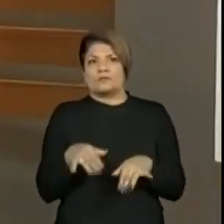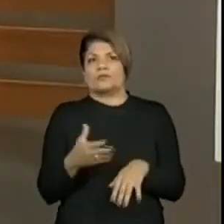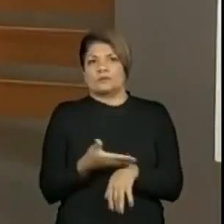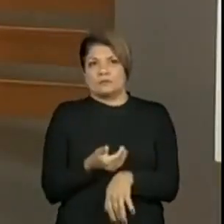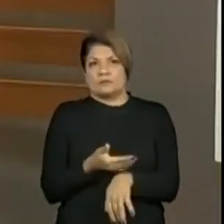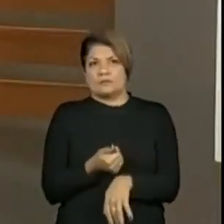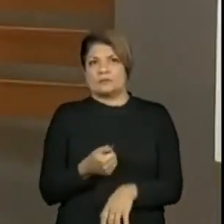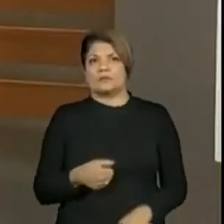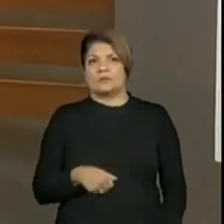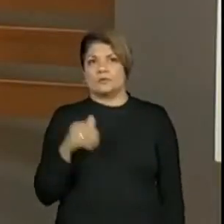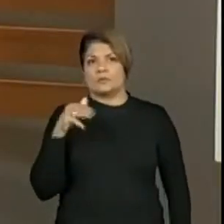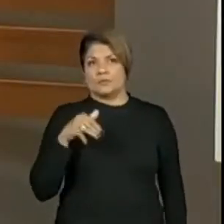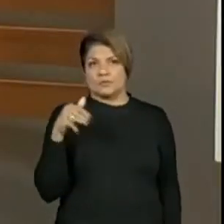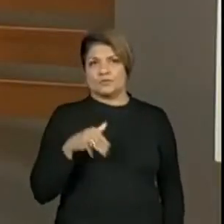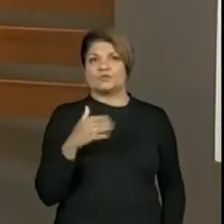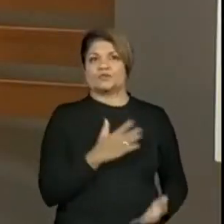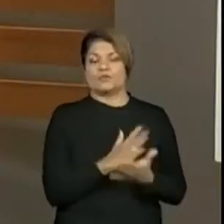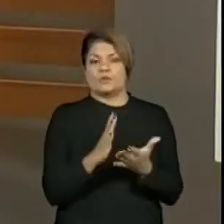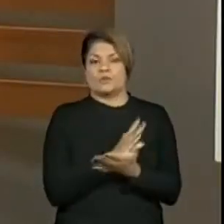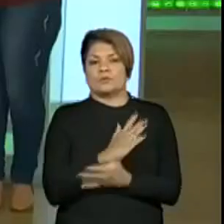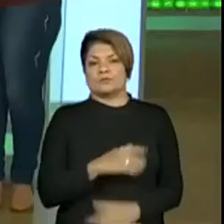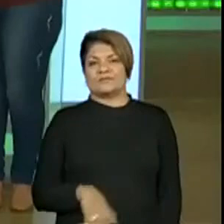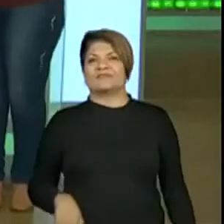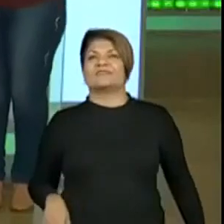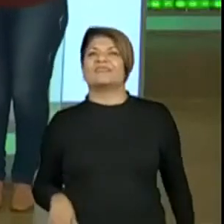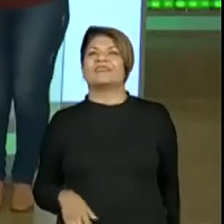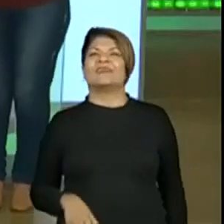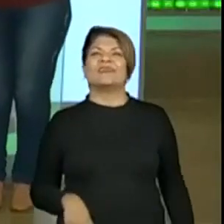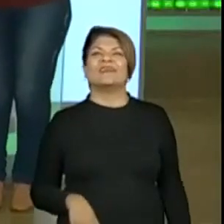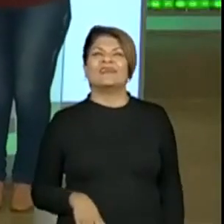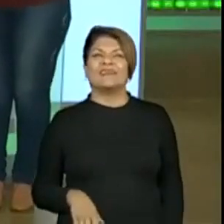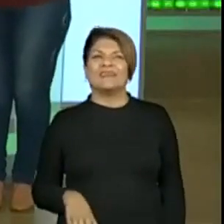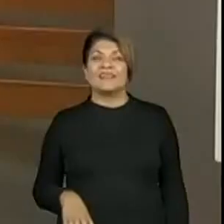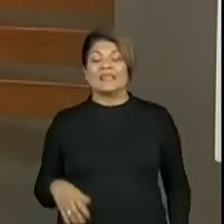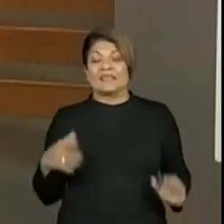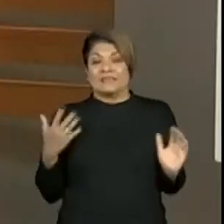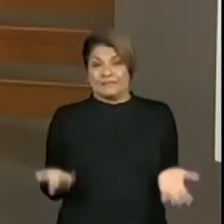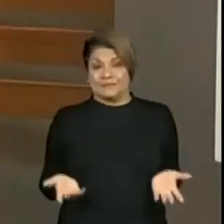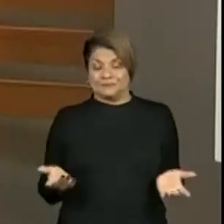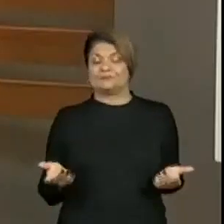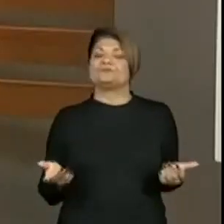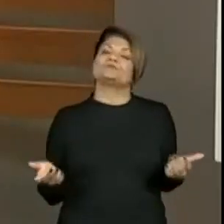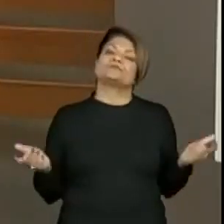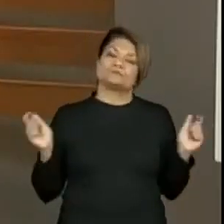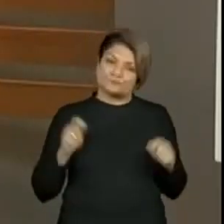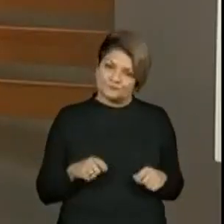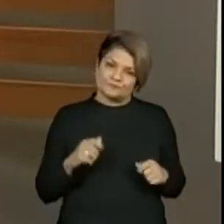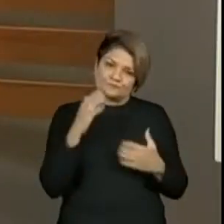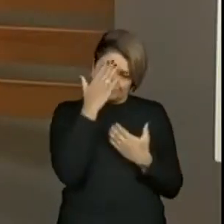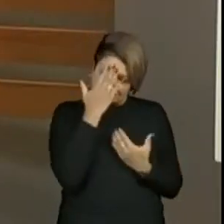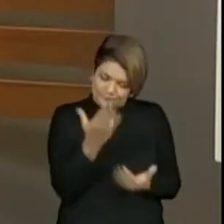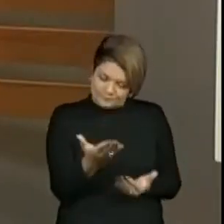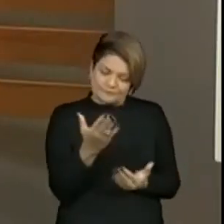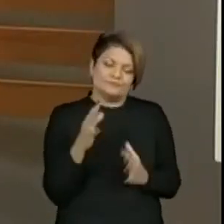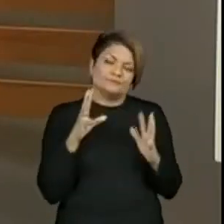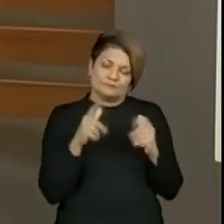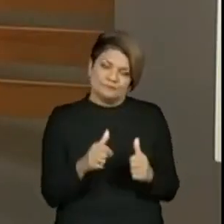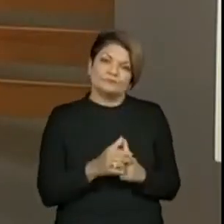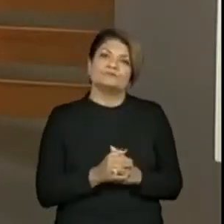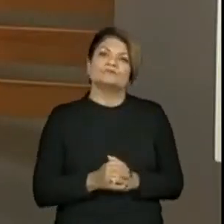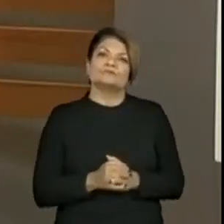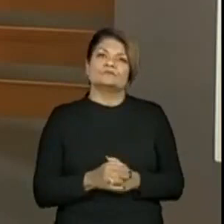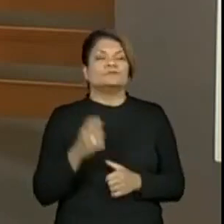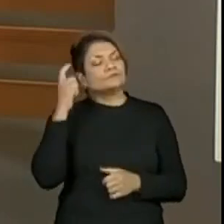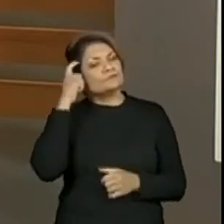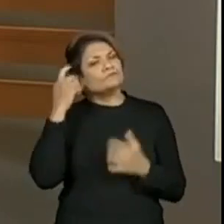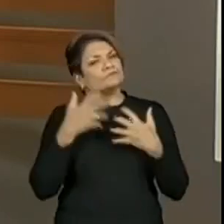que não parece, mas aqui é muito, né, professora Vivi? Trinta segundos na TV. Bastante. A gente tem como agradecer tudo o que acontece sempre em aula, mas vai pensando, o